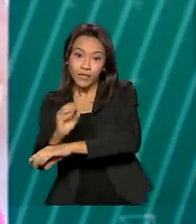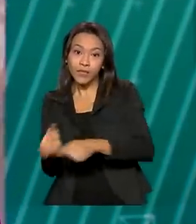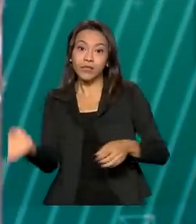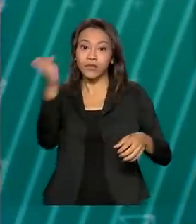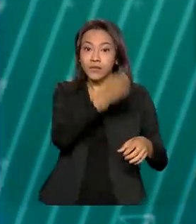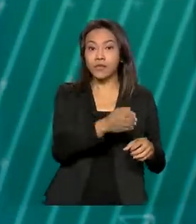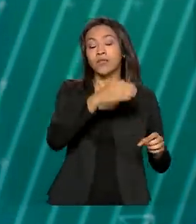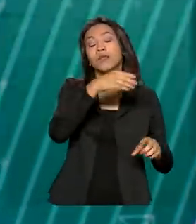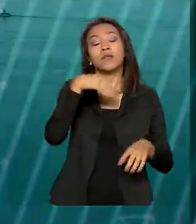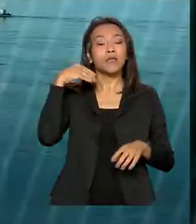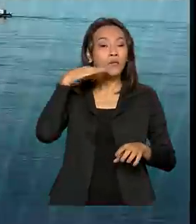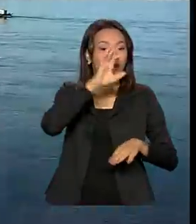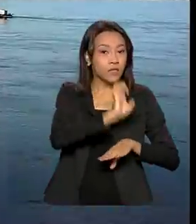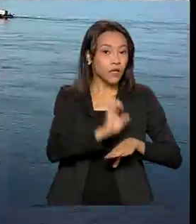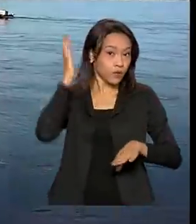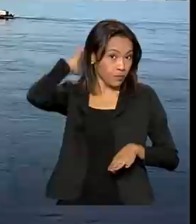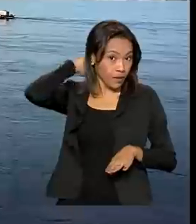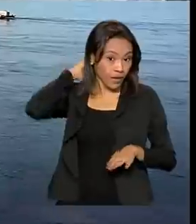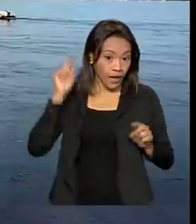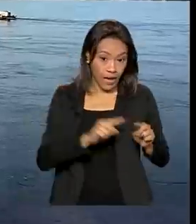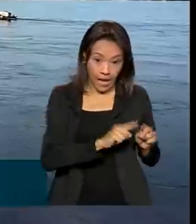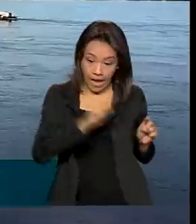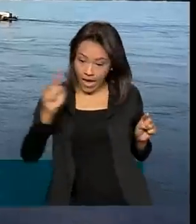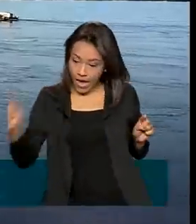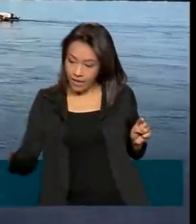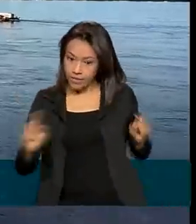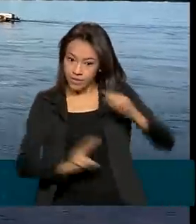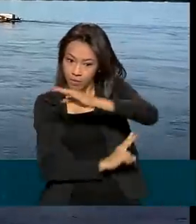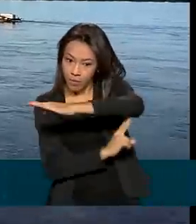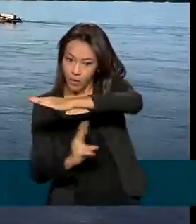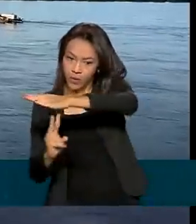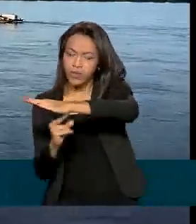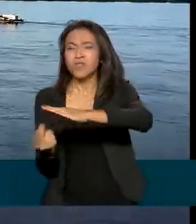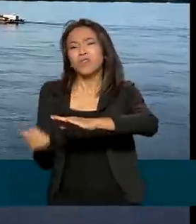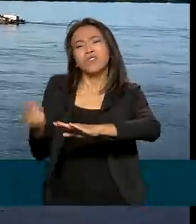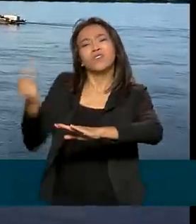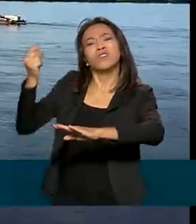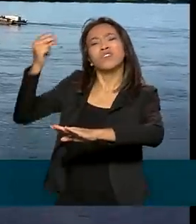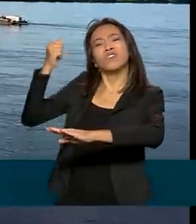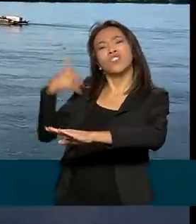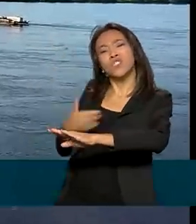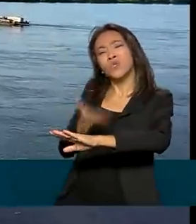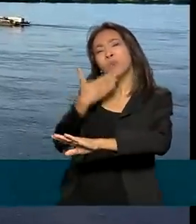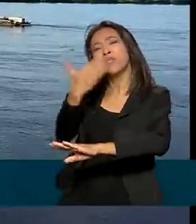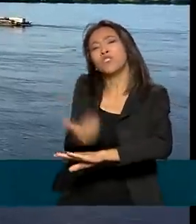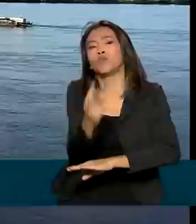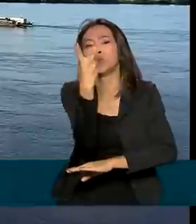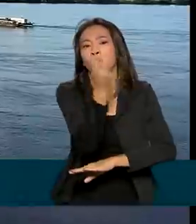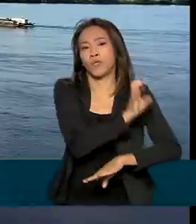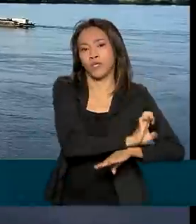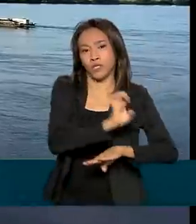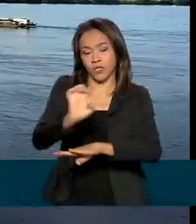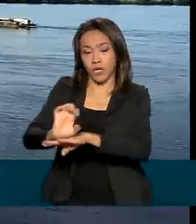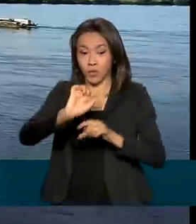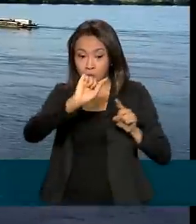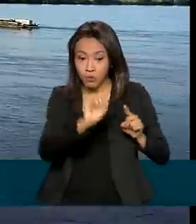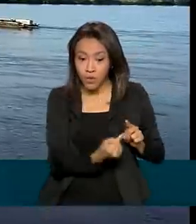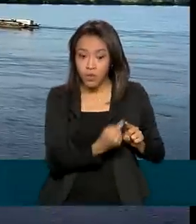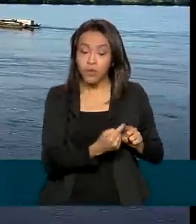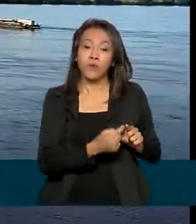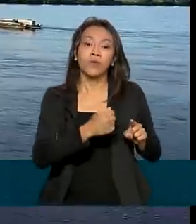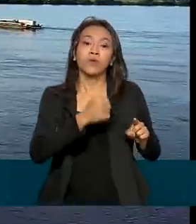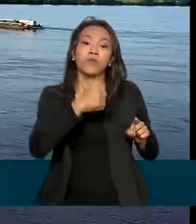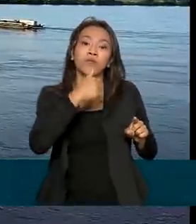Pará. A ponte sobre o rio Araguaia atende a uma antiga demanda da população dos dois estados. Ela vai ter 1.720